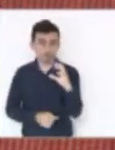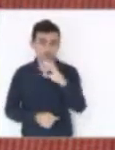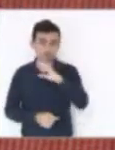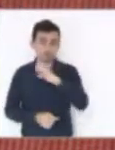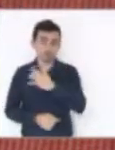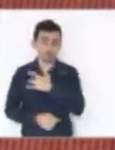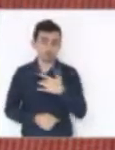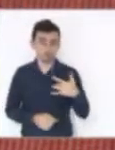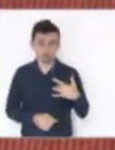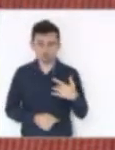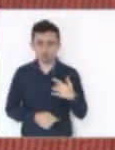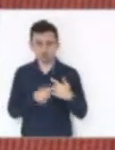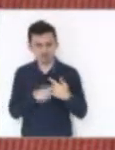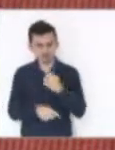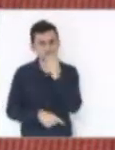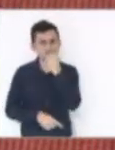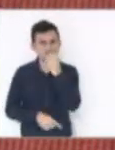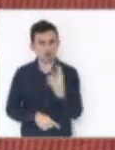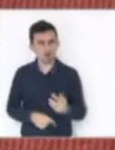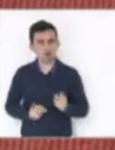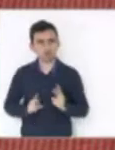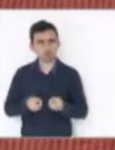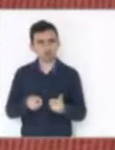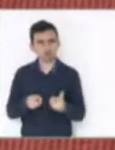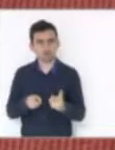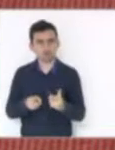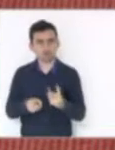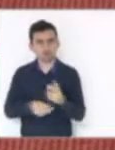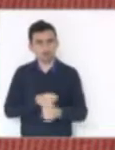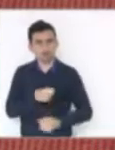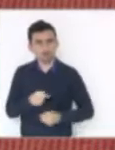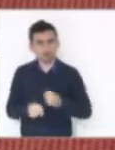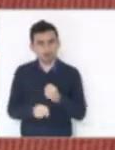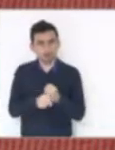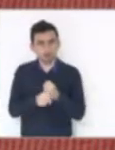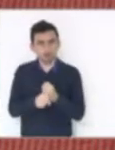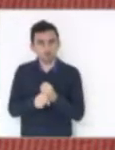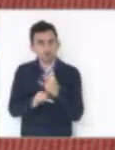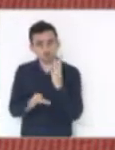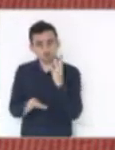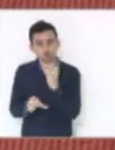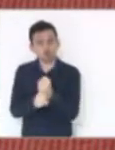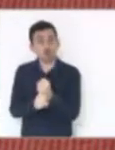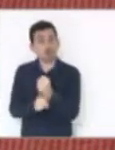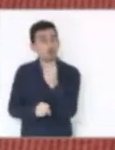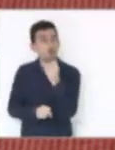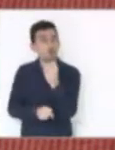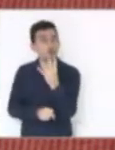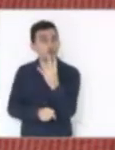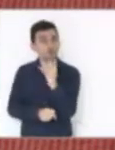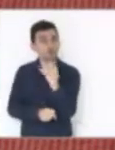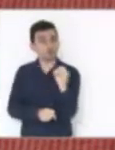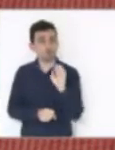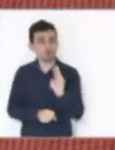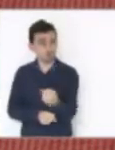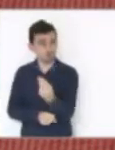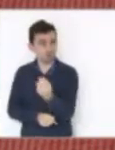funciona muito bem, tem, fecha o ano com 400 milhões em caixa, deputado Salom.